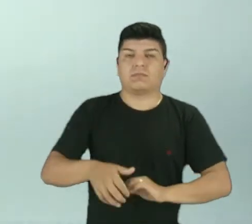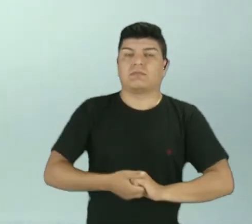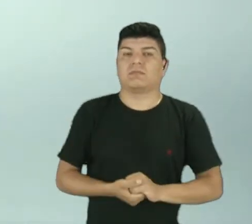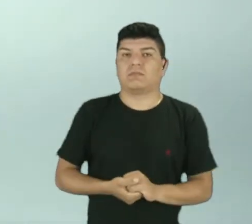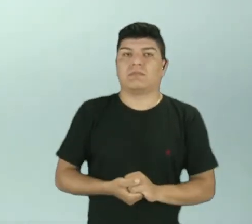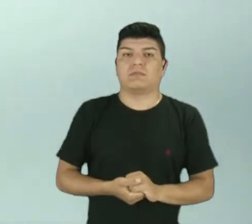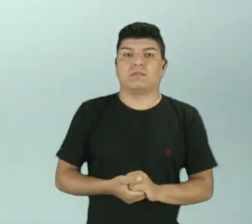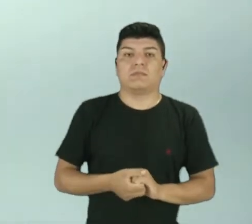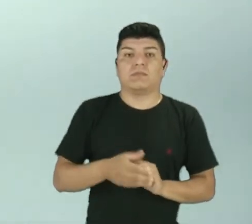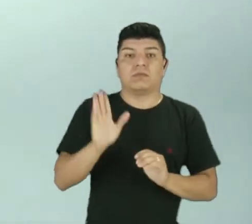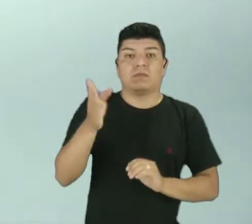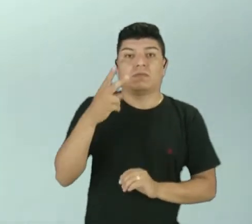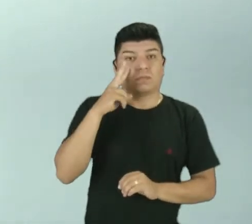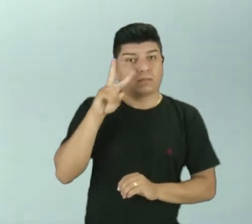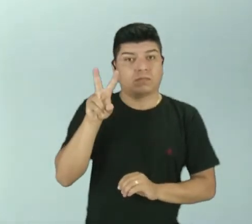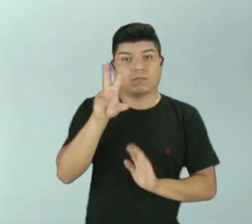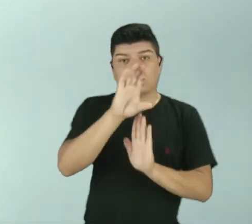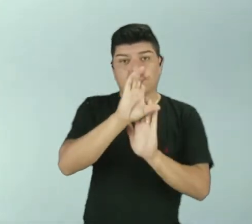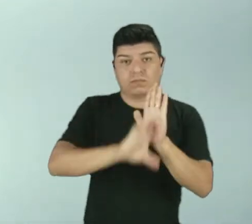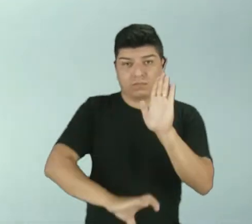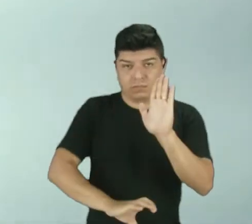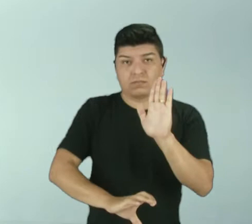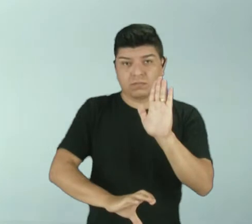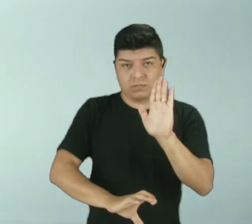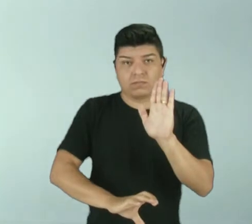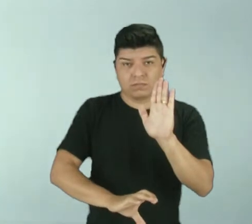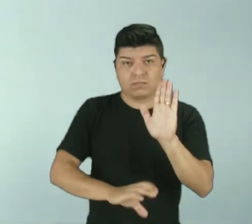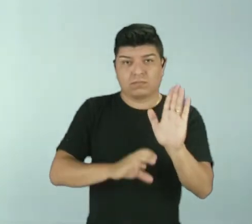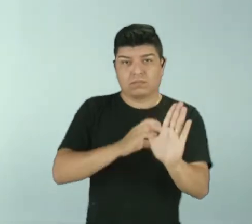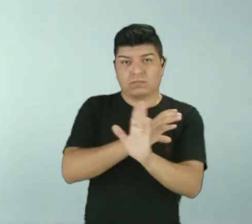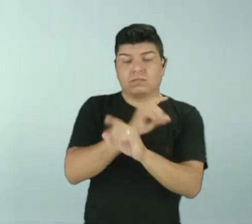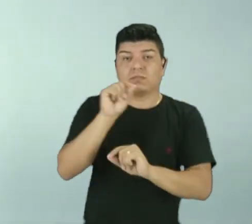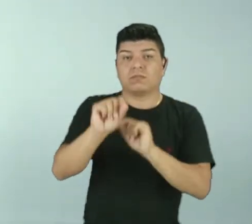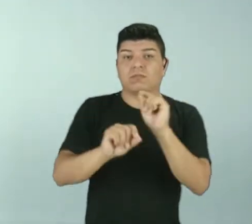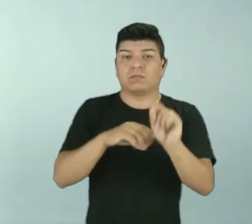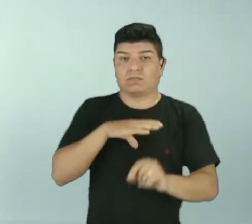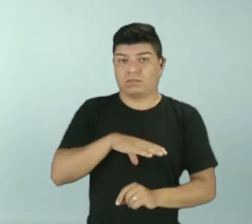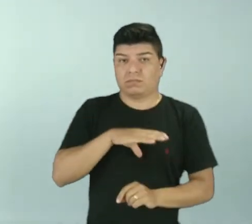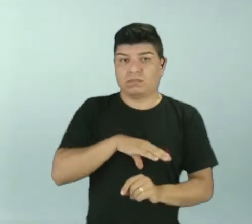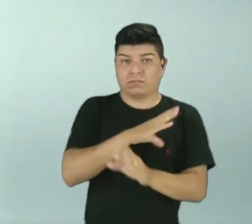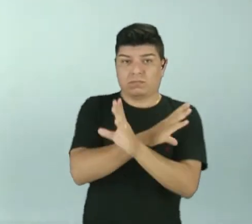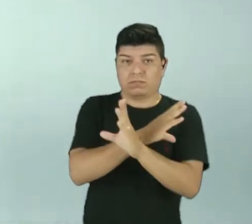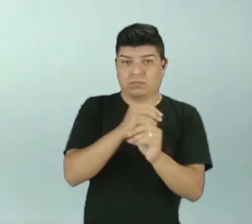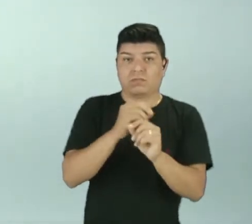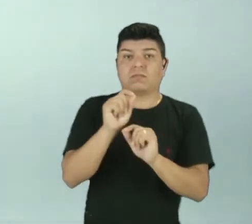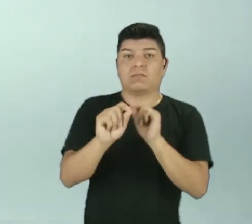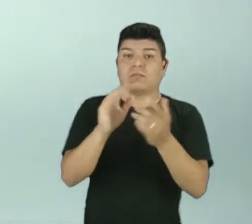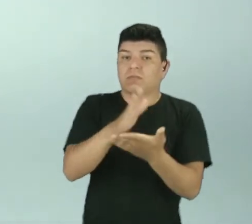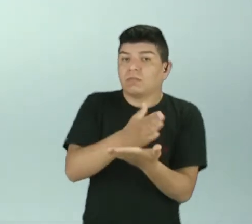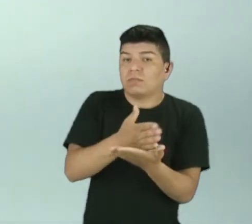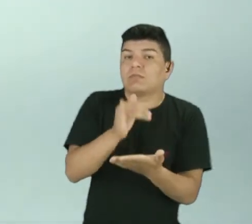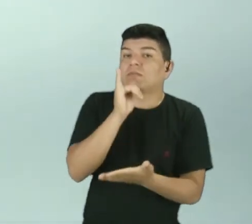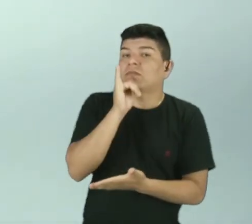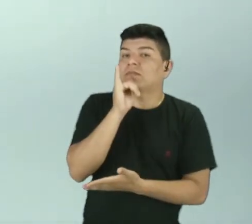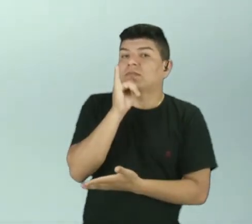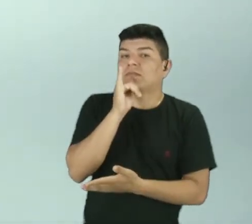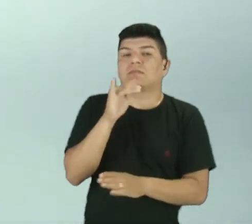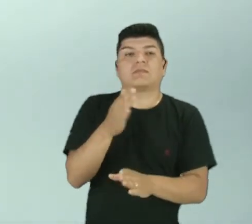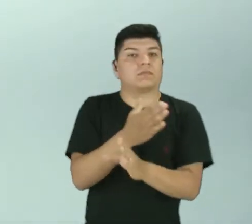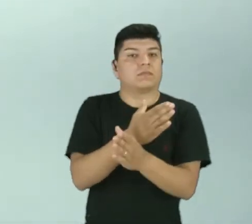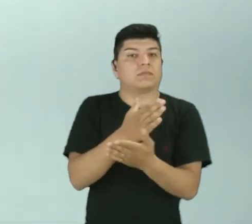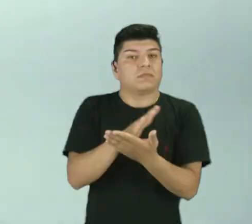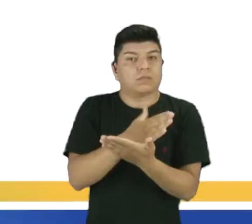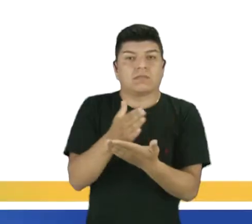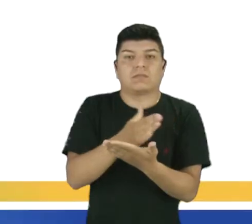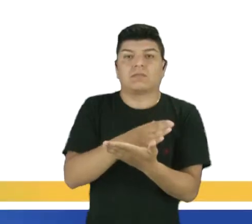como nós já vimos um conceito aí do que são conjunções em língua portuguesa, vamos ver então, né, alguns exemplos ainda em